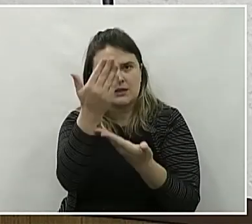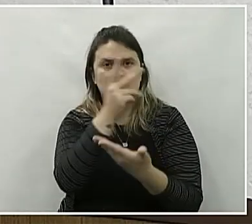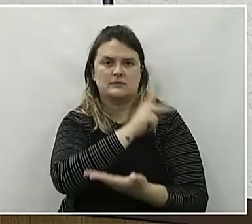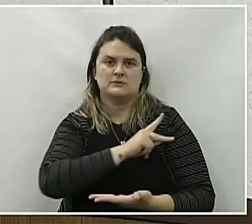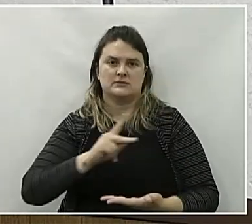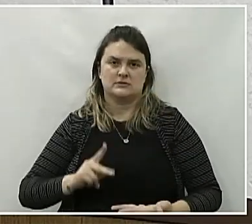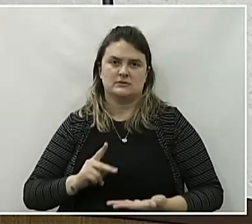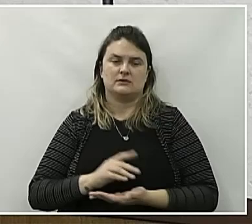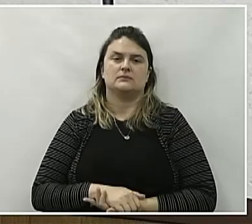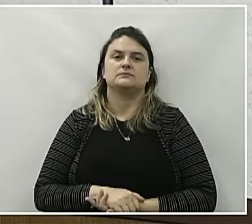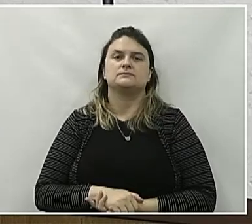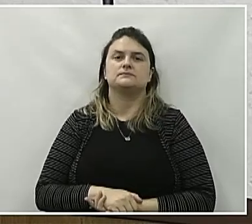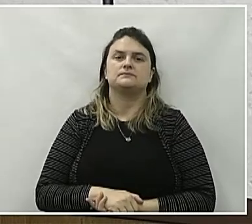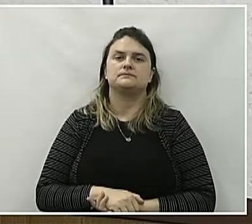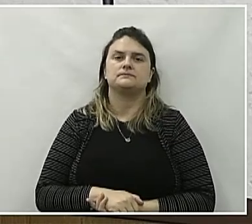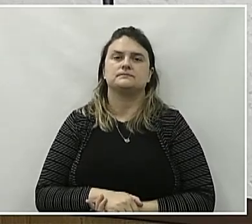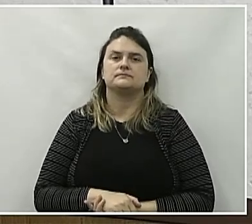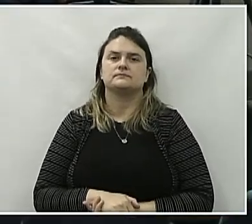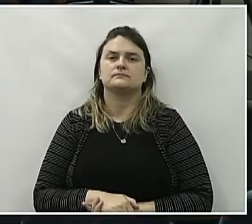seria isso.